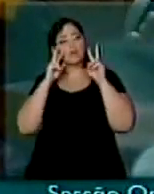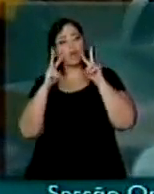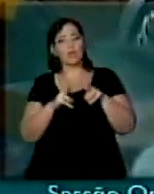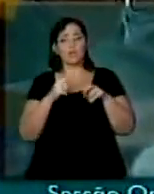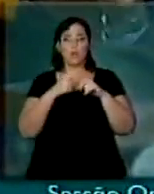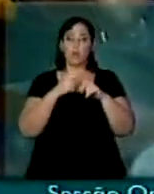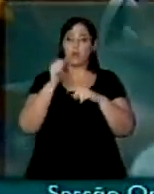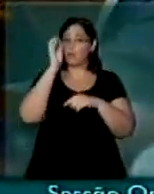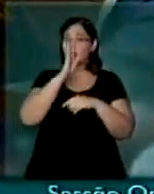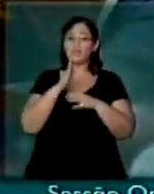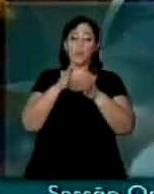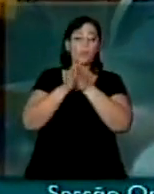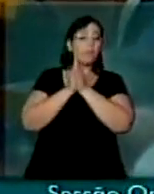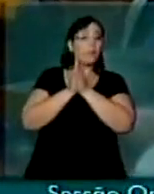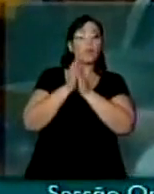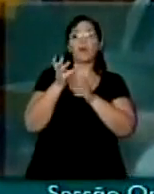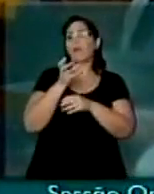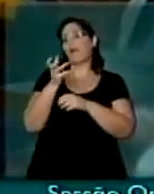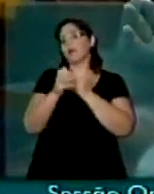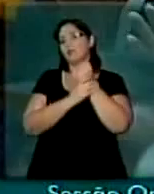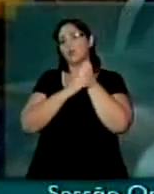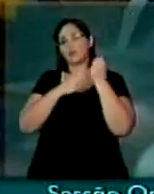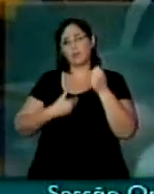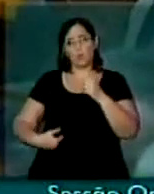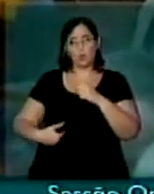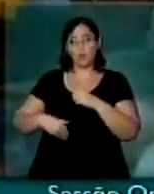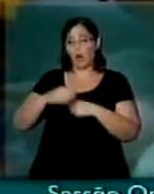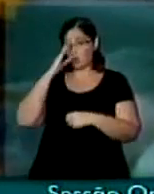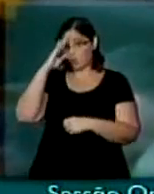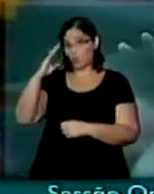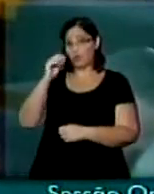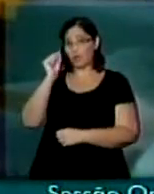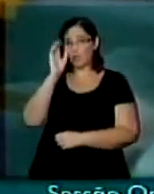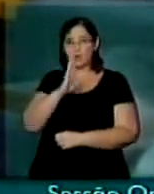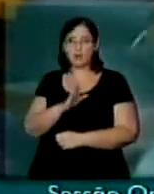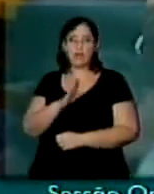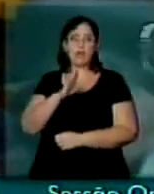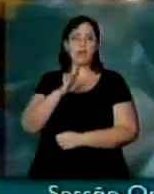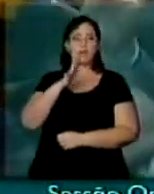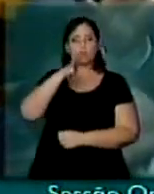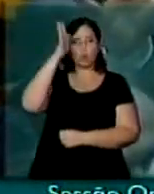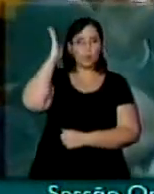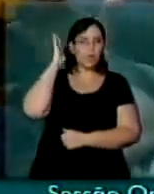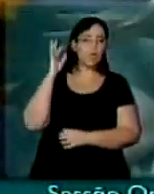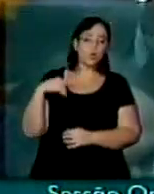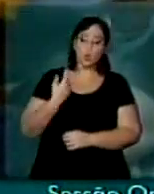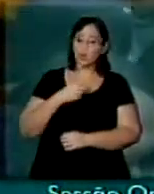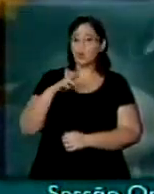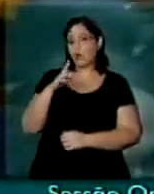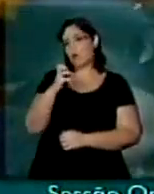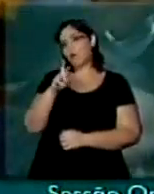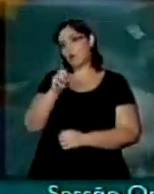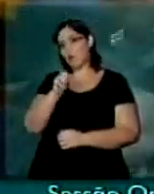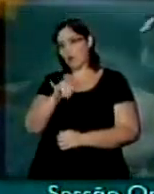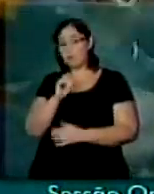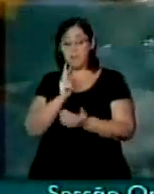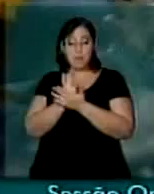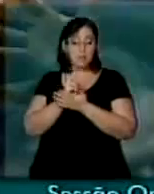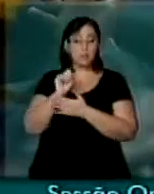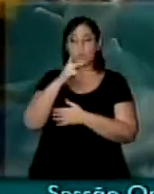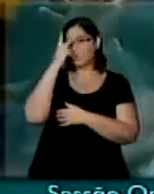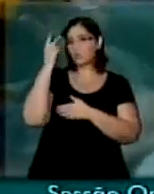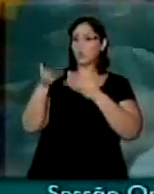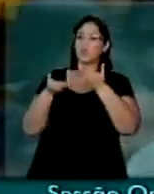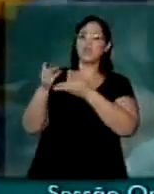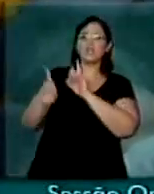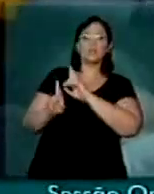os brasileiros clamam por segurança pública e o soldado brasileiro, o bombeiro brasileiro, os nossos heróis, mesmo que alguns não tratem como